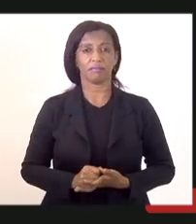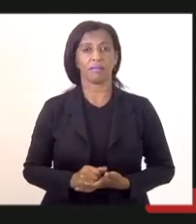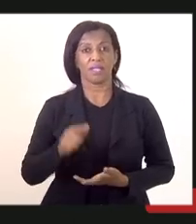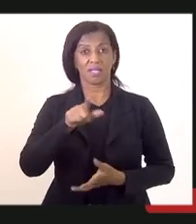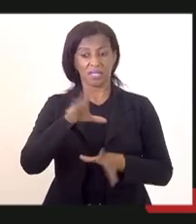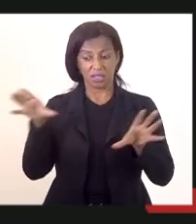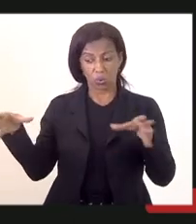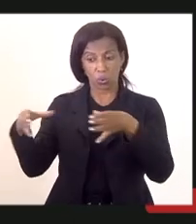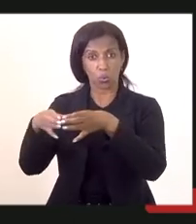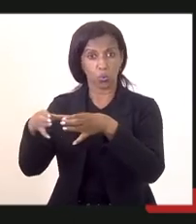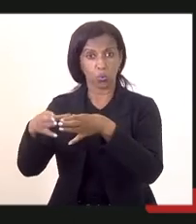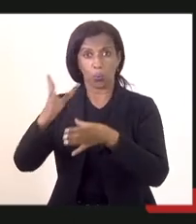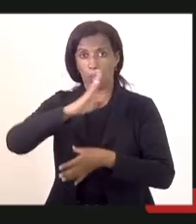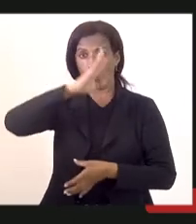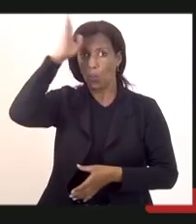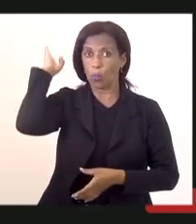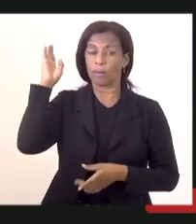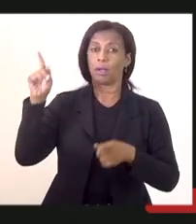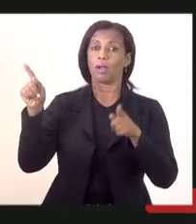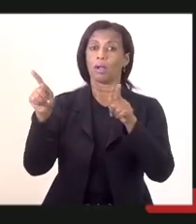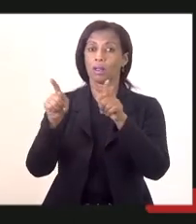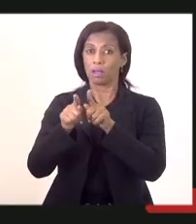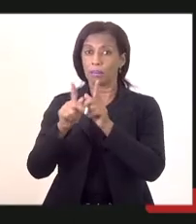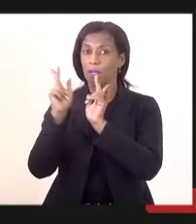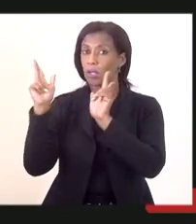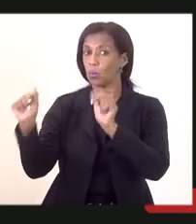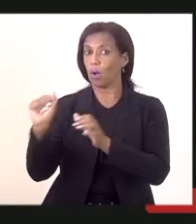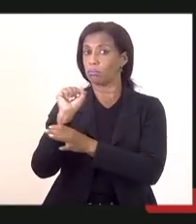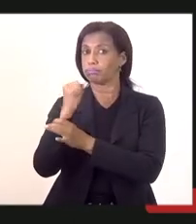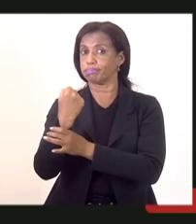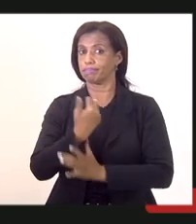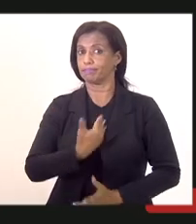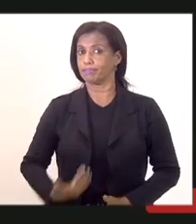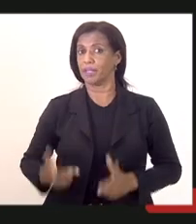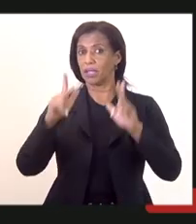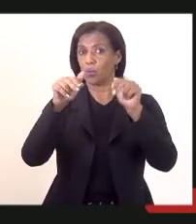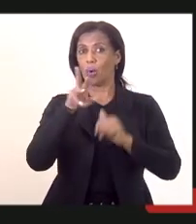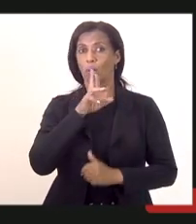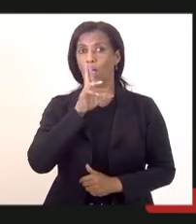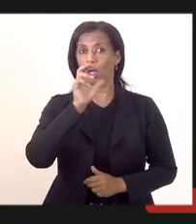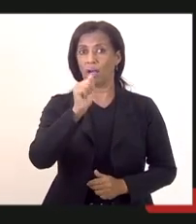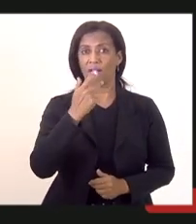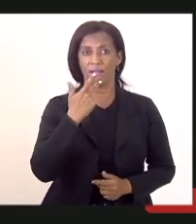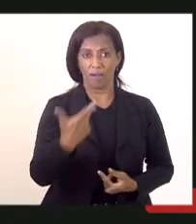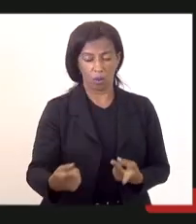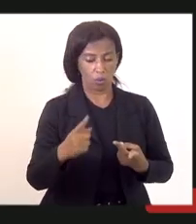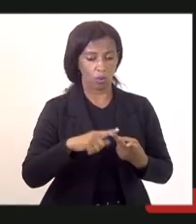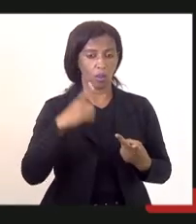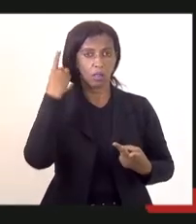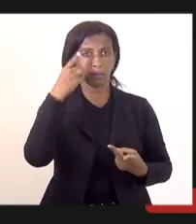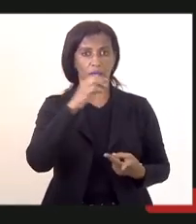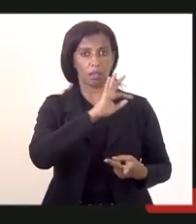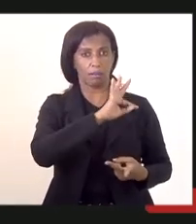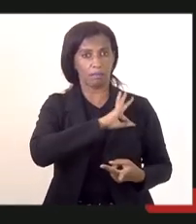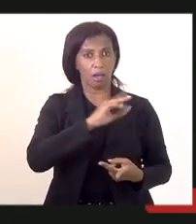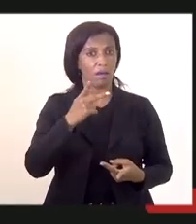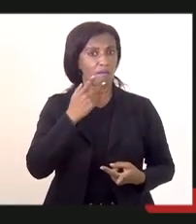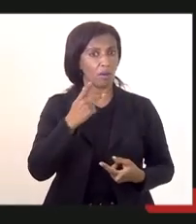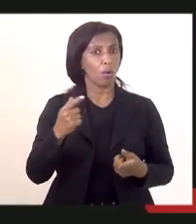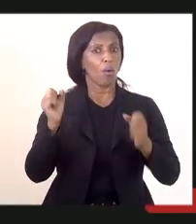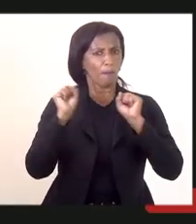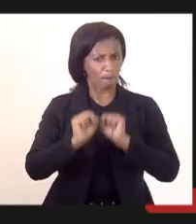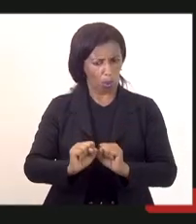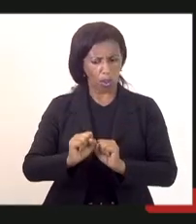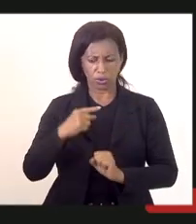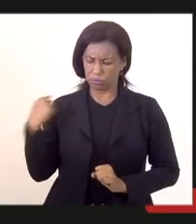galera do Corpo de Bombeiros, assim como da Segurança Pública, como o deputado Rodrigo Amorim falou, a deputada Marta Rocha, podem contar